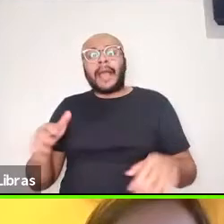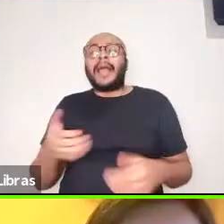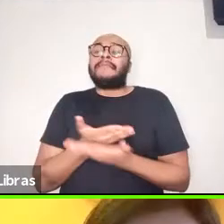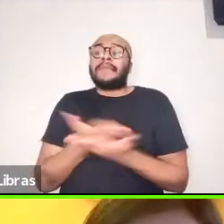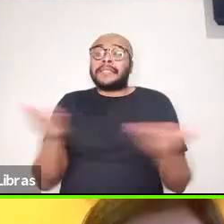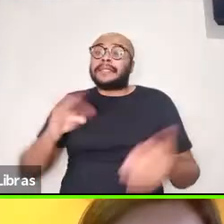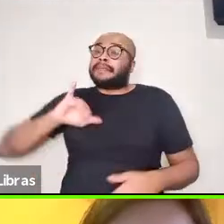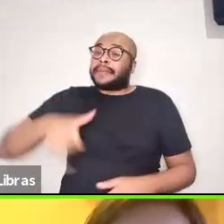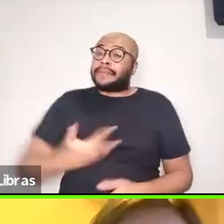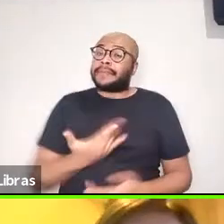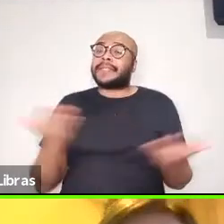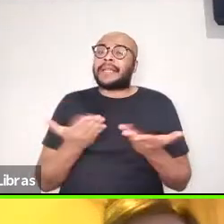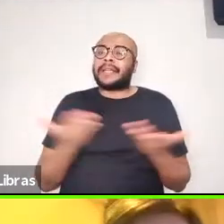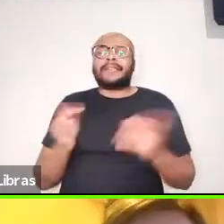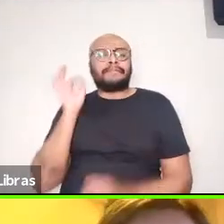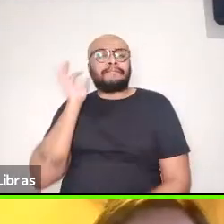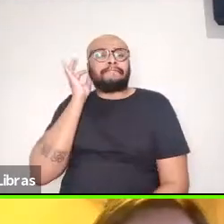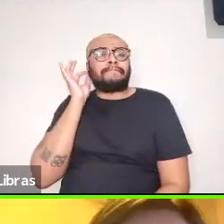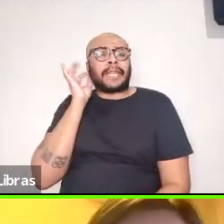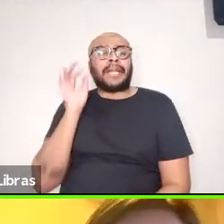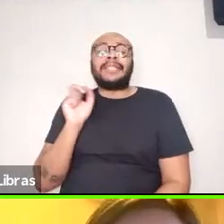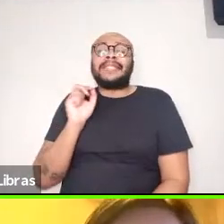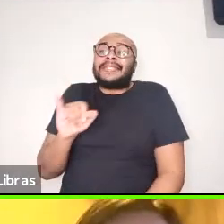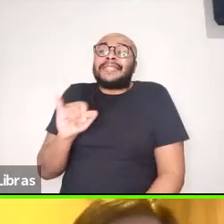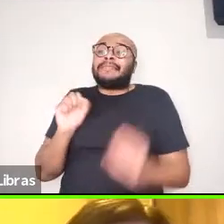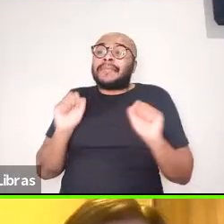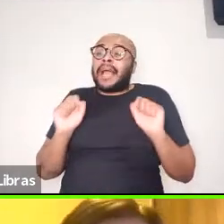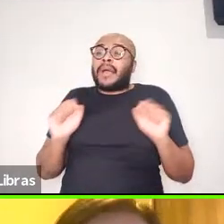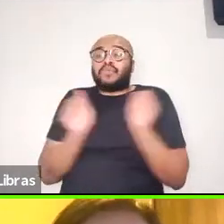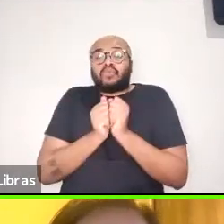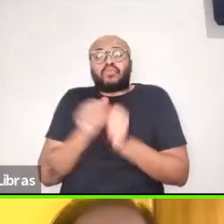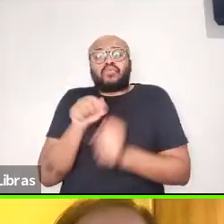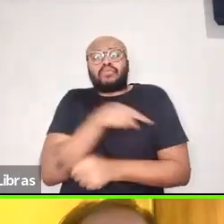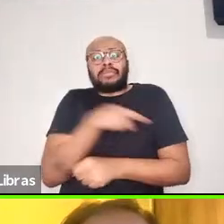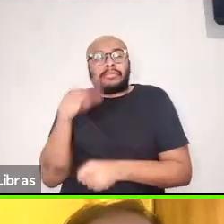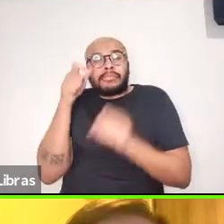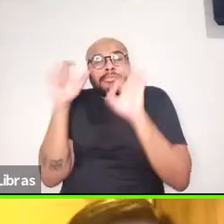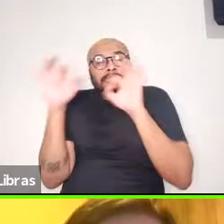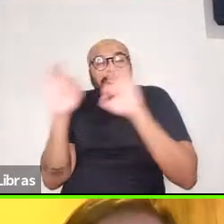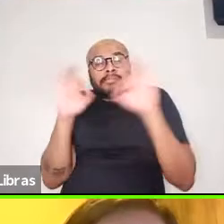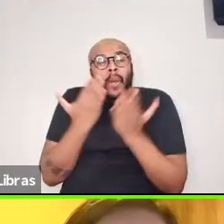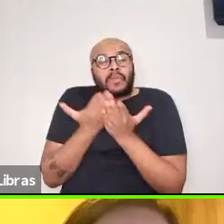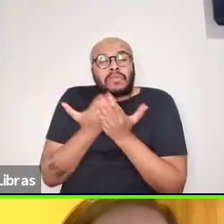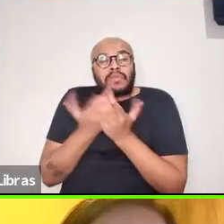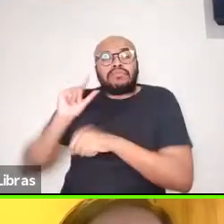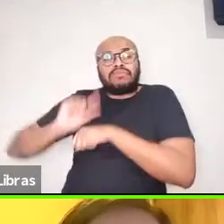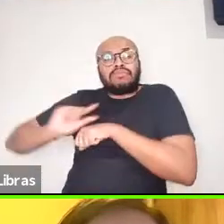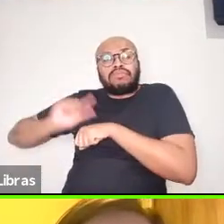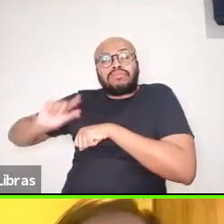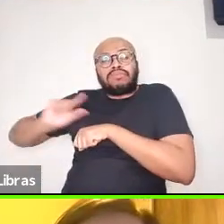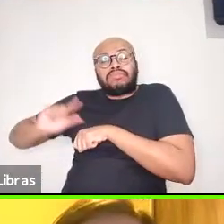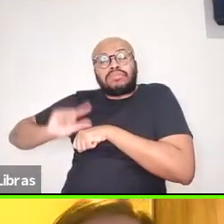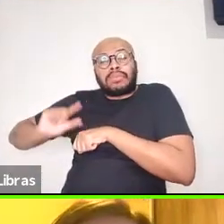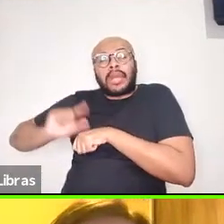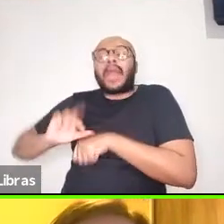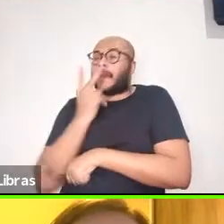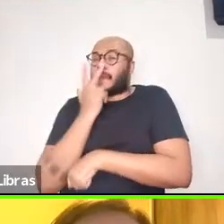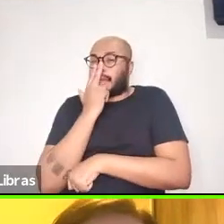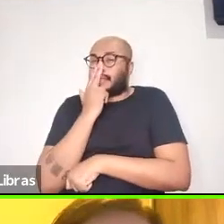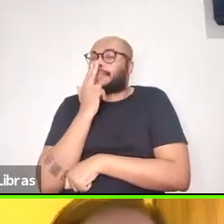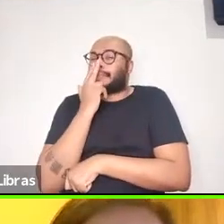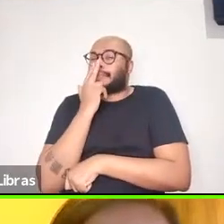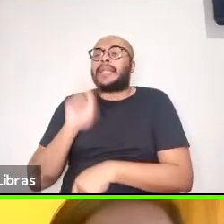vai ser excelente, se eu pudesse estaria aqui com vocês fazendo o minicurso, é, também, porque acho que é um